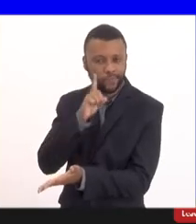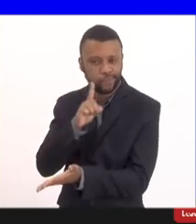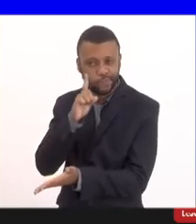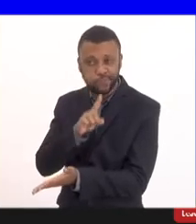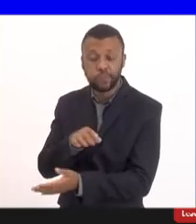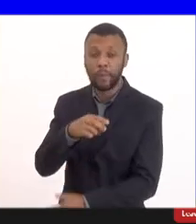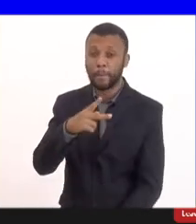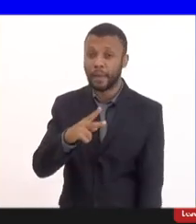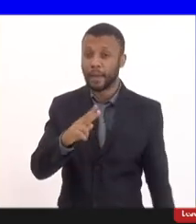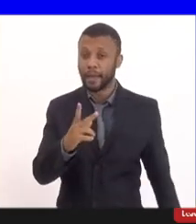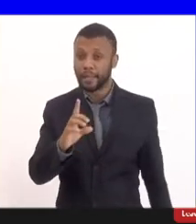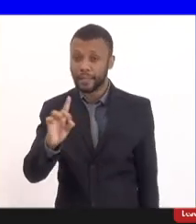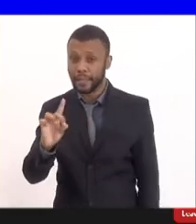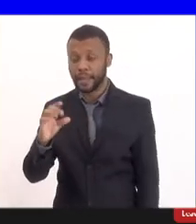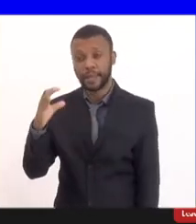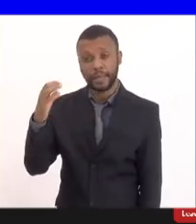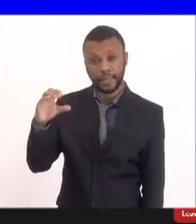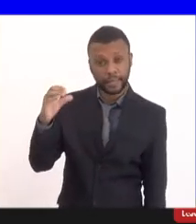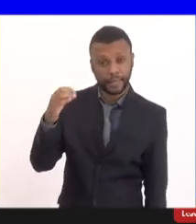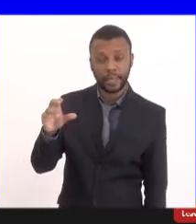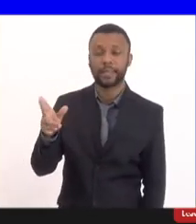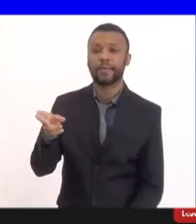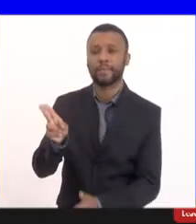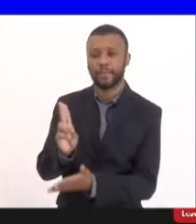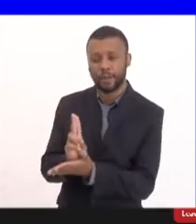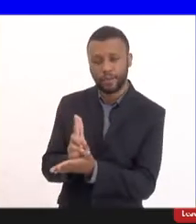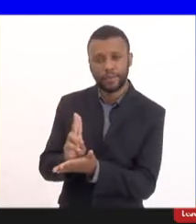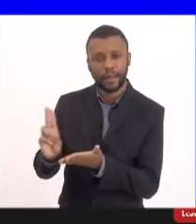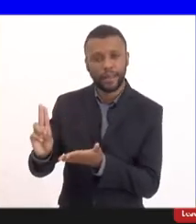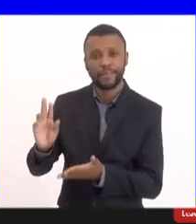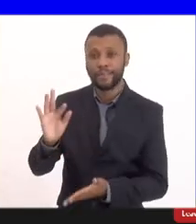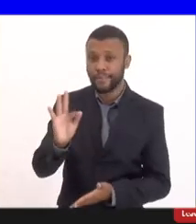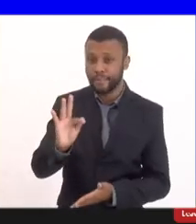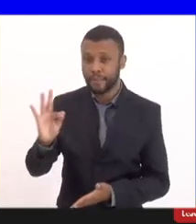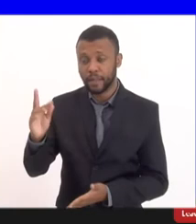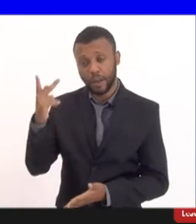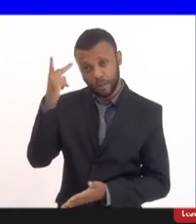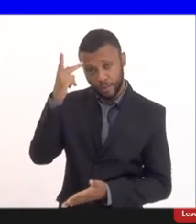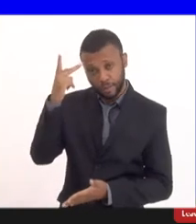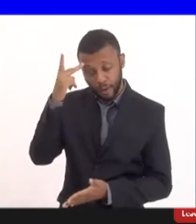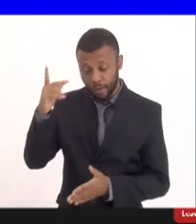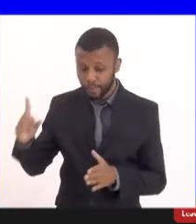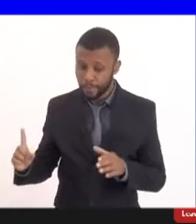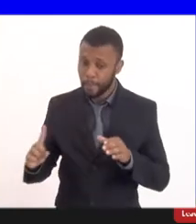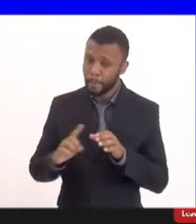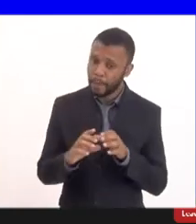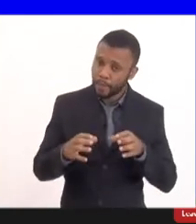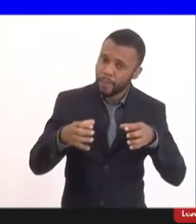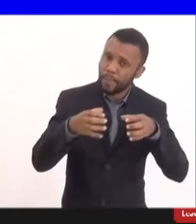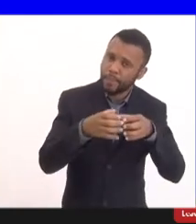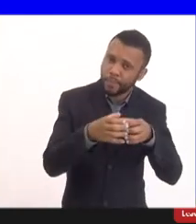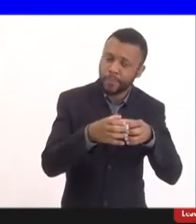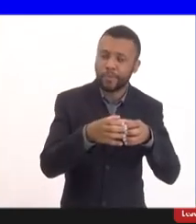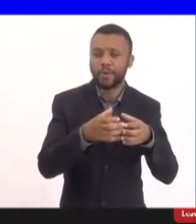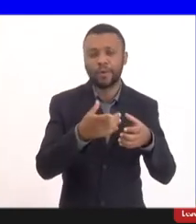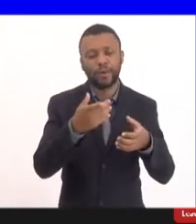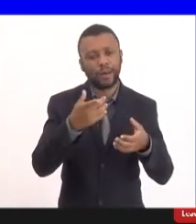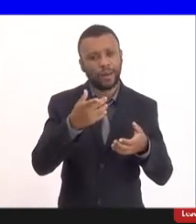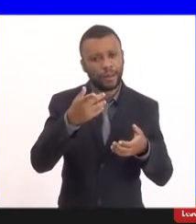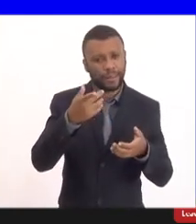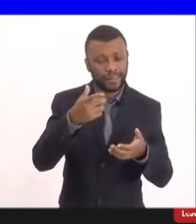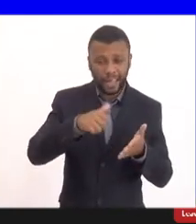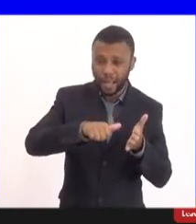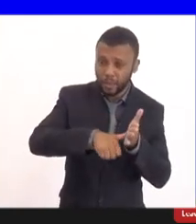PhD em ciências pela Universidade Federal de São Paulo membro do Colégio Americano de Neurocirurgiões da Sociedade